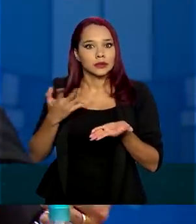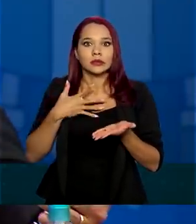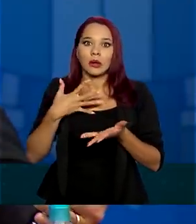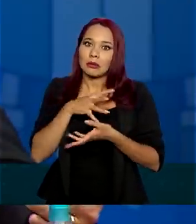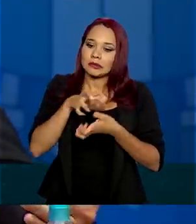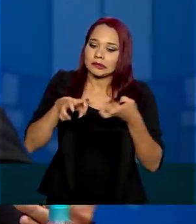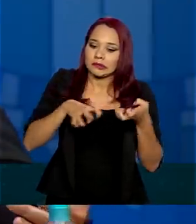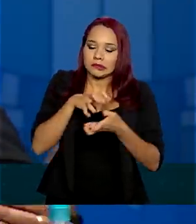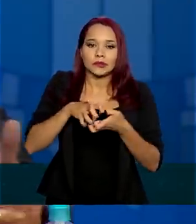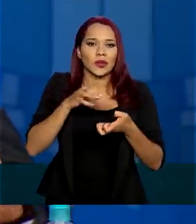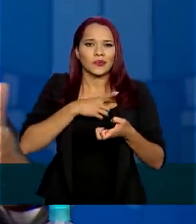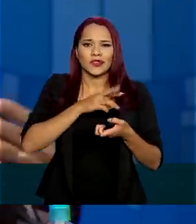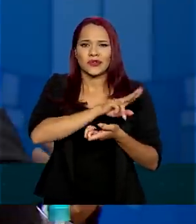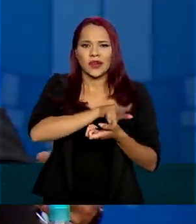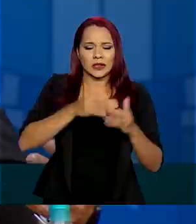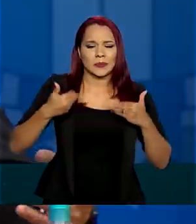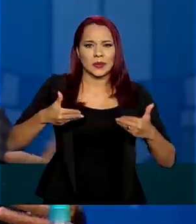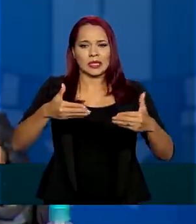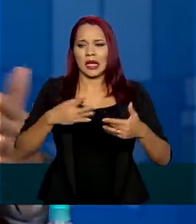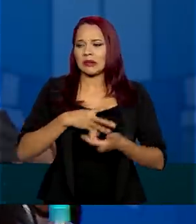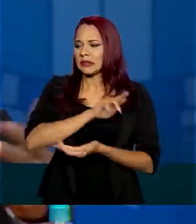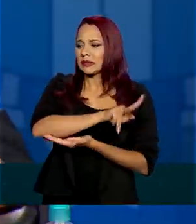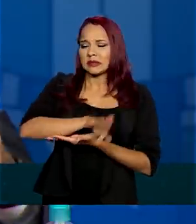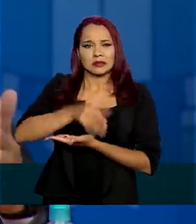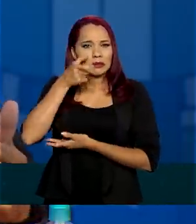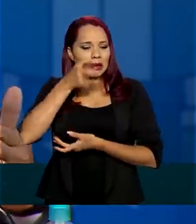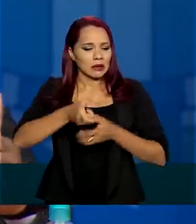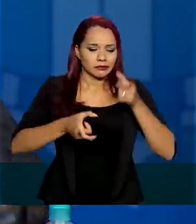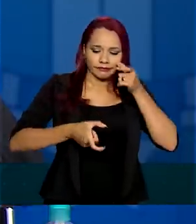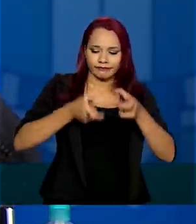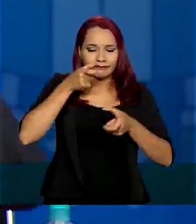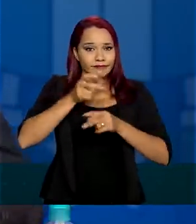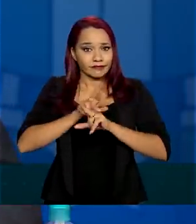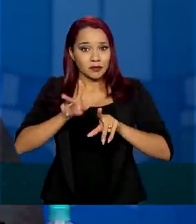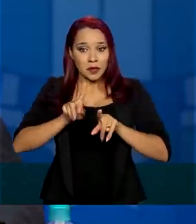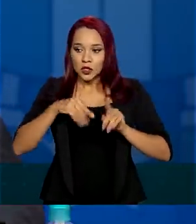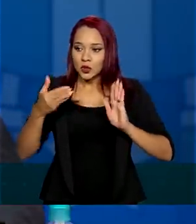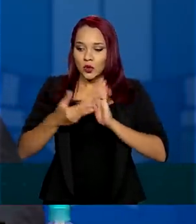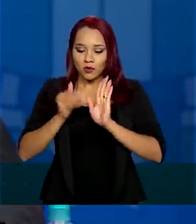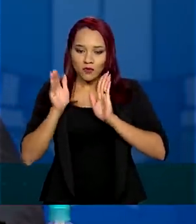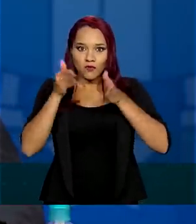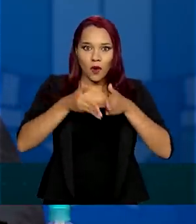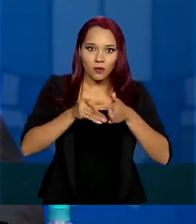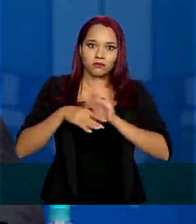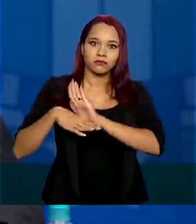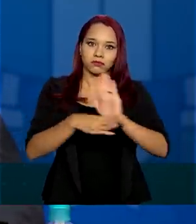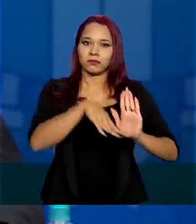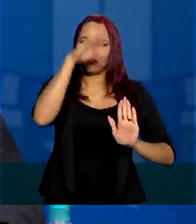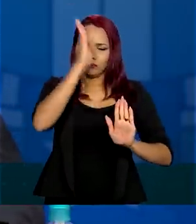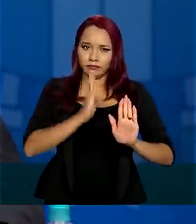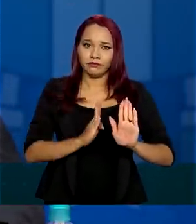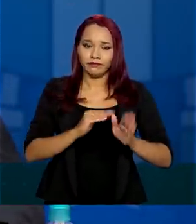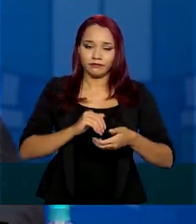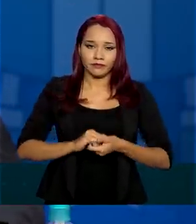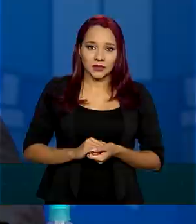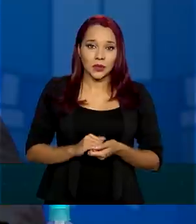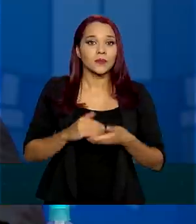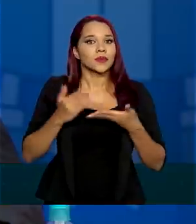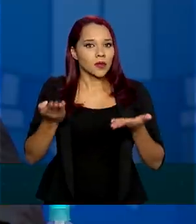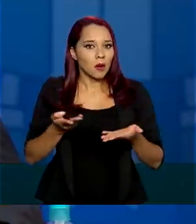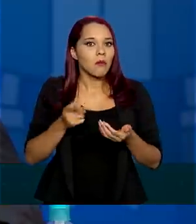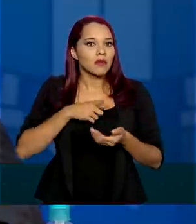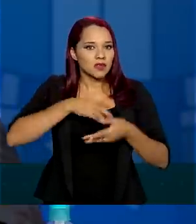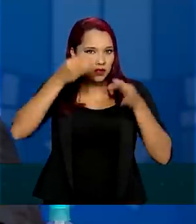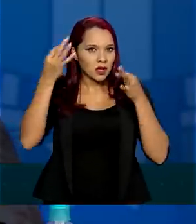envolve diversos ministérios com diversos interesses diferentes, mas todos voltados para o bem do país. Então, posso